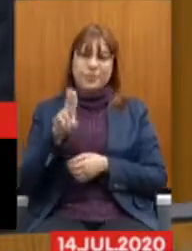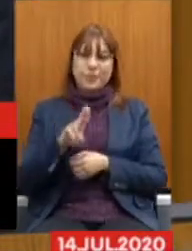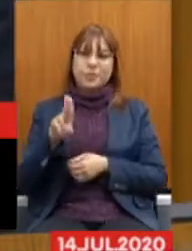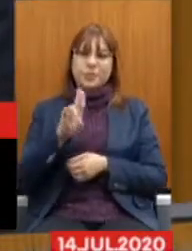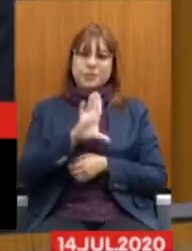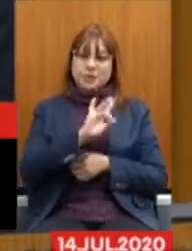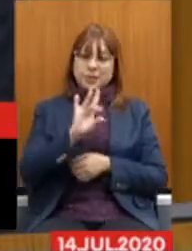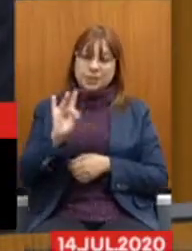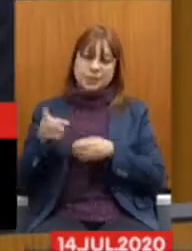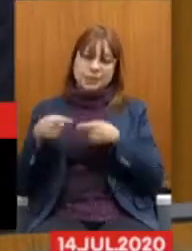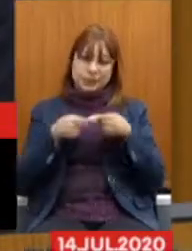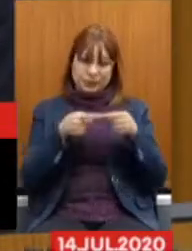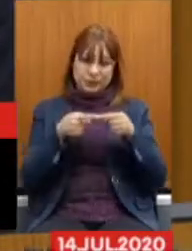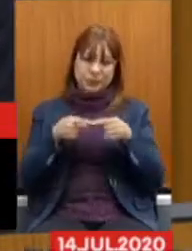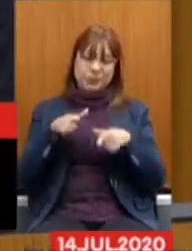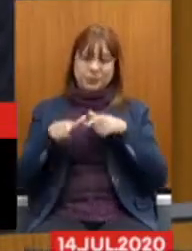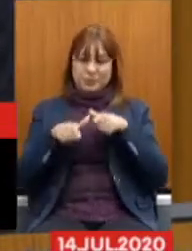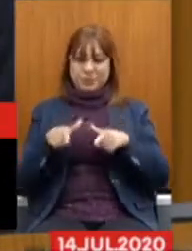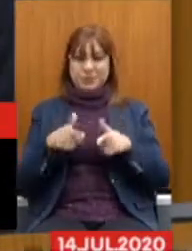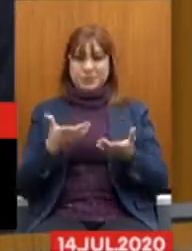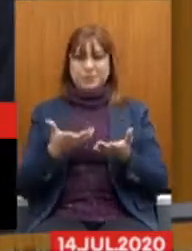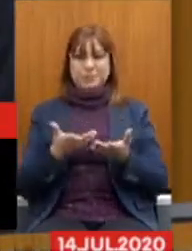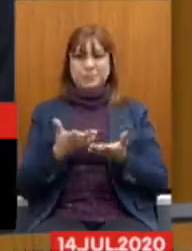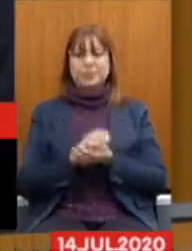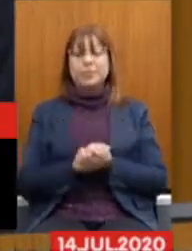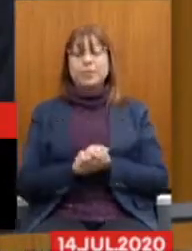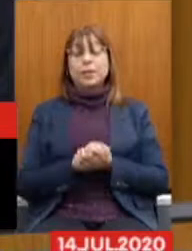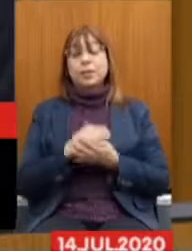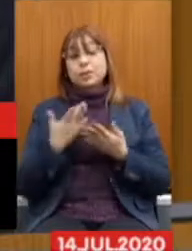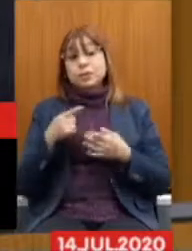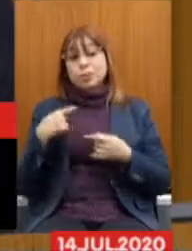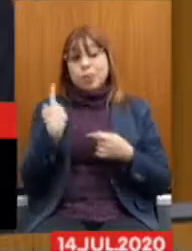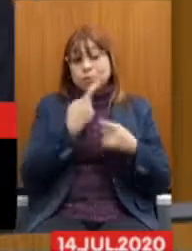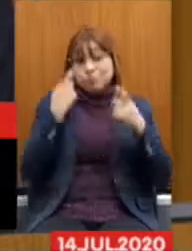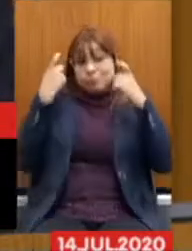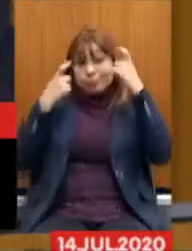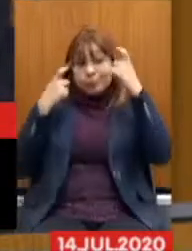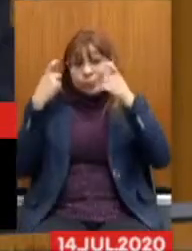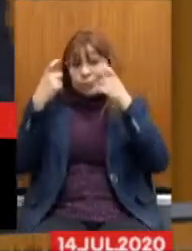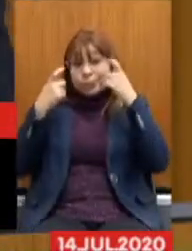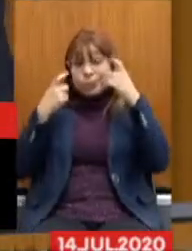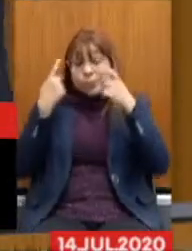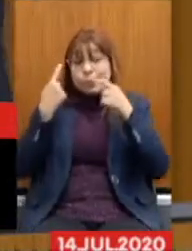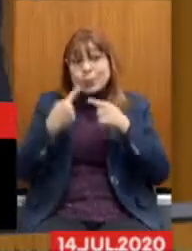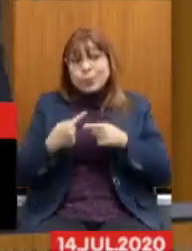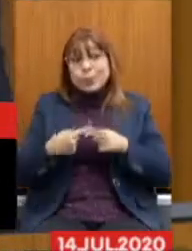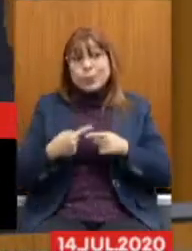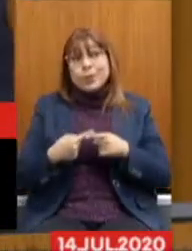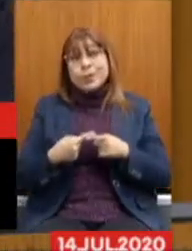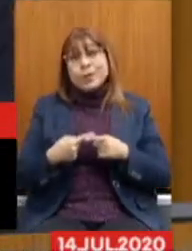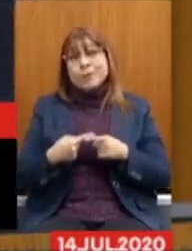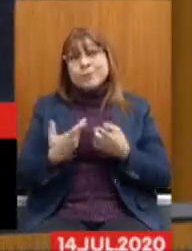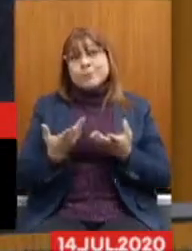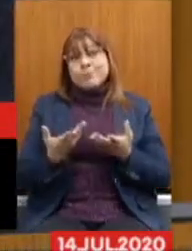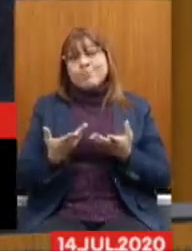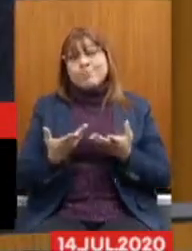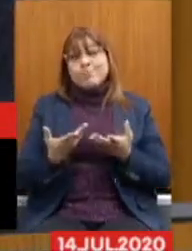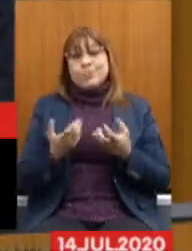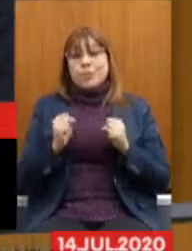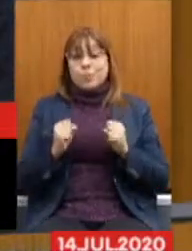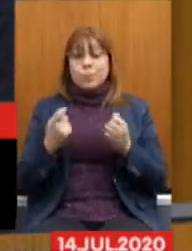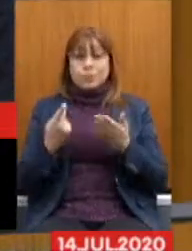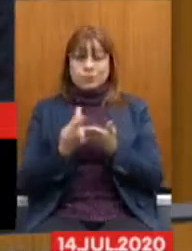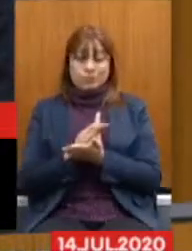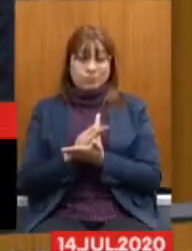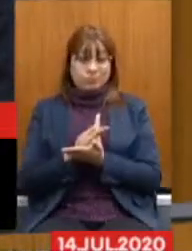servidores estão vinculados. Isso nos traz bastante preocupação por conta até da possibilidade de